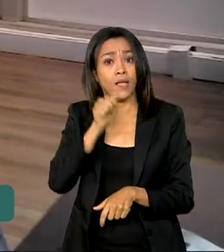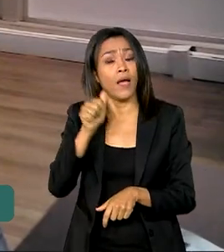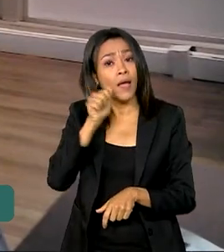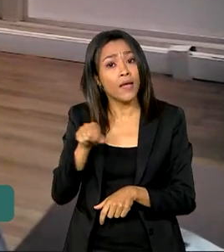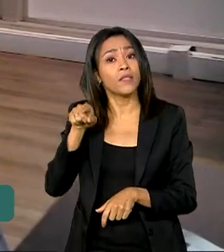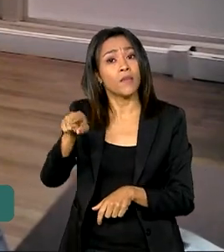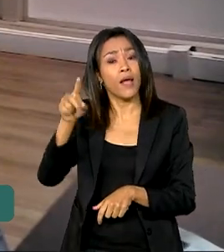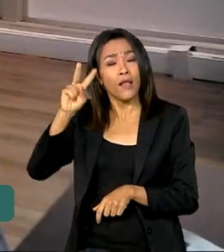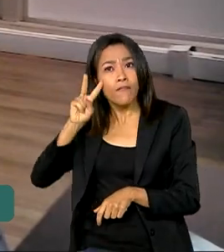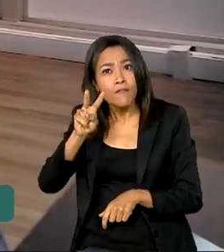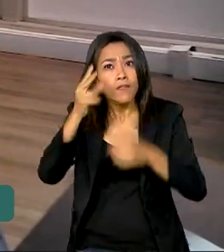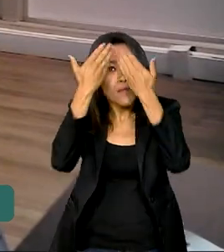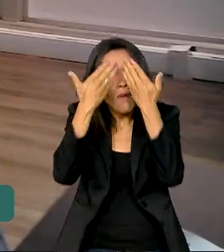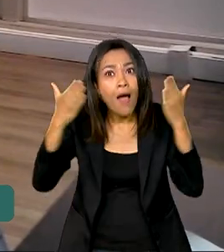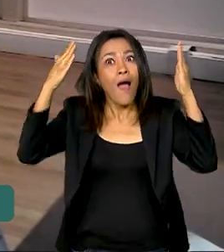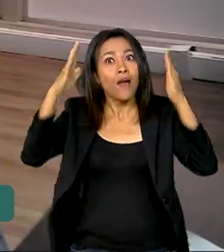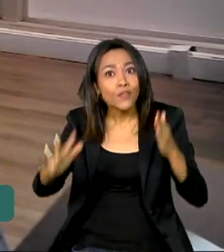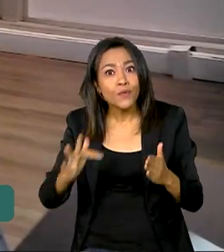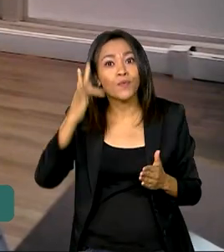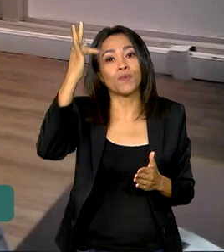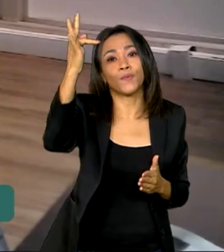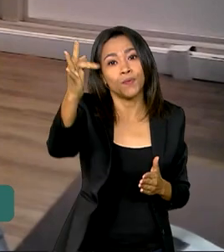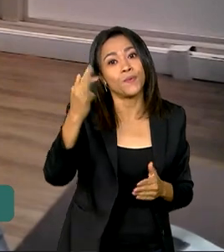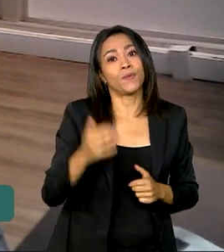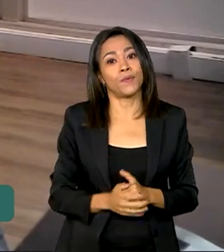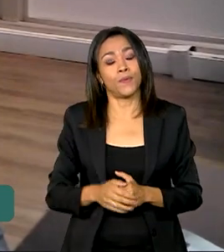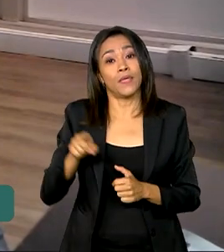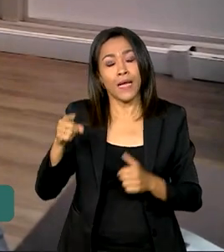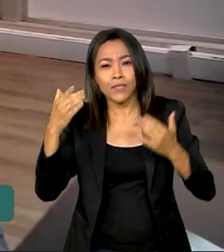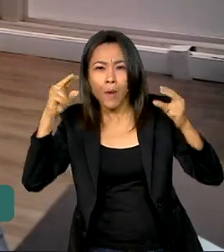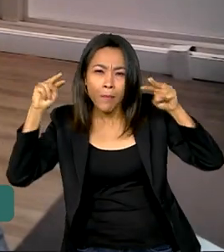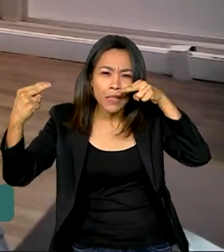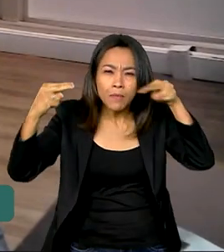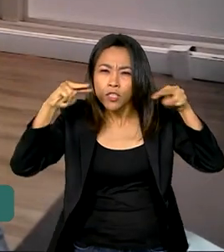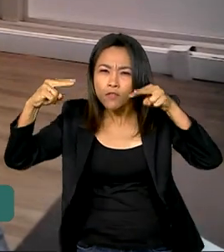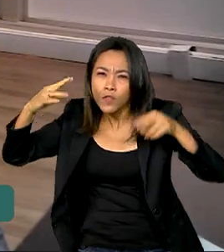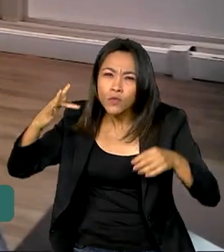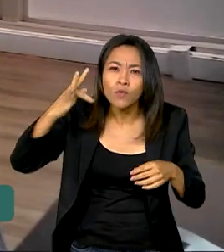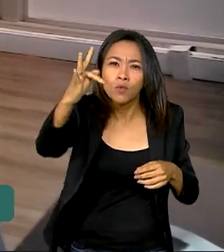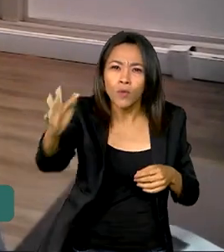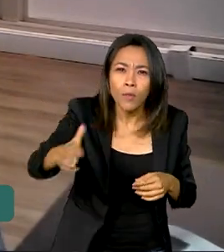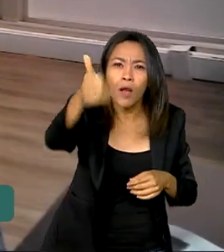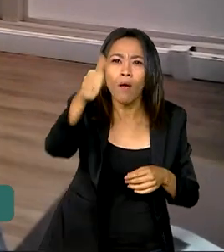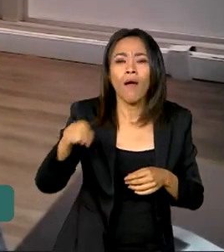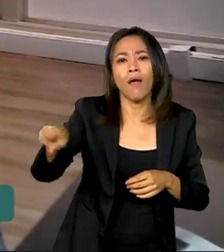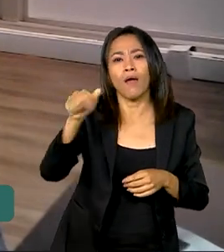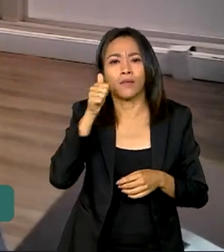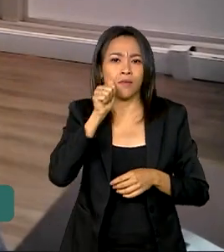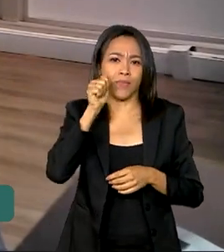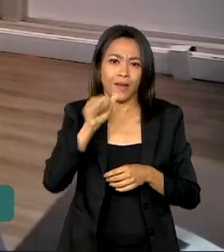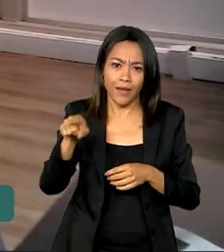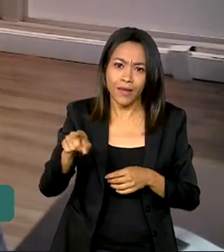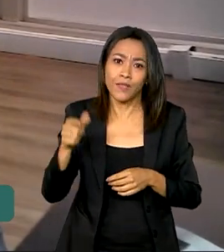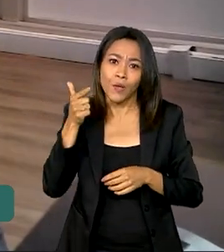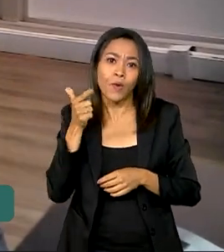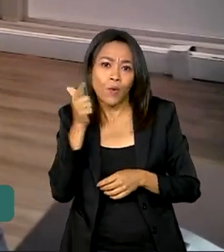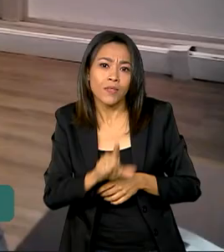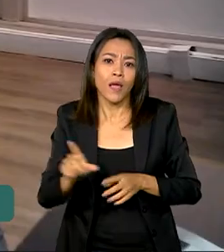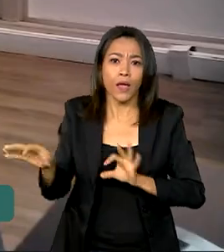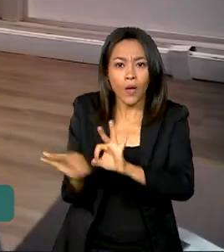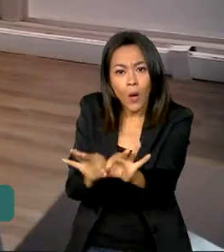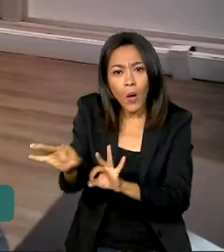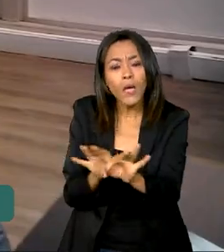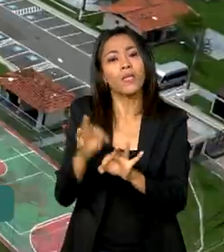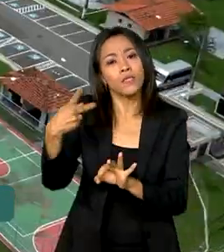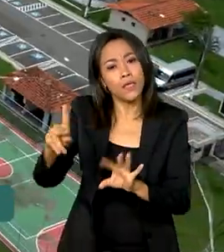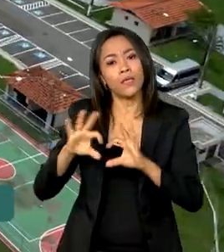visão de futuro melhor e com esse momento, com essa perspectiva, elas buscam constituir o seu núcleo familiar de